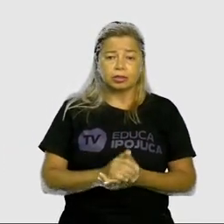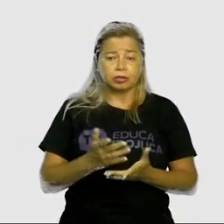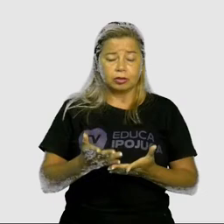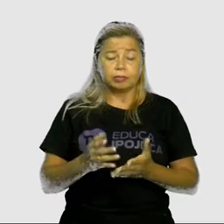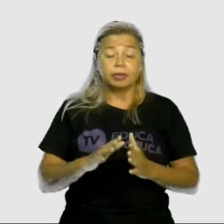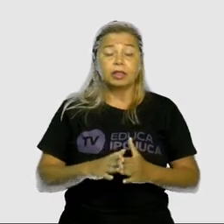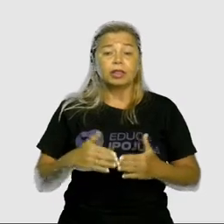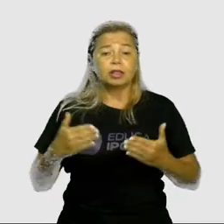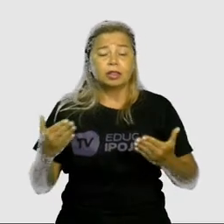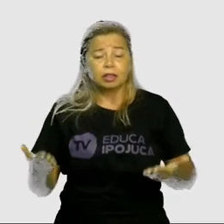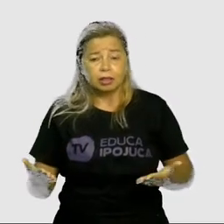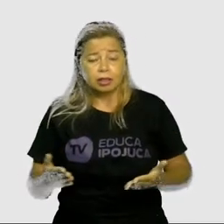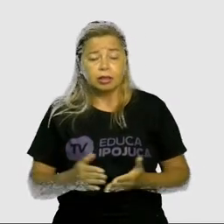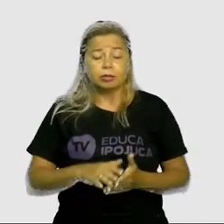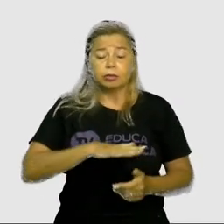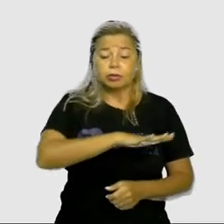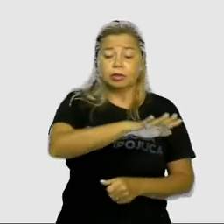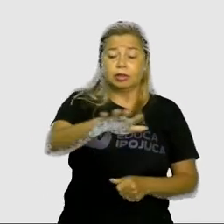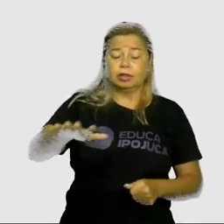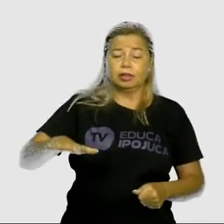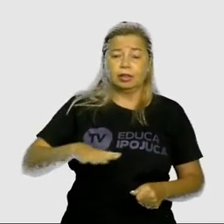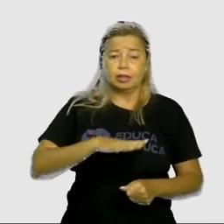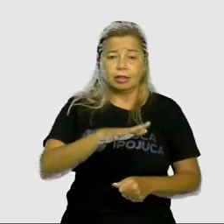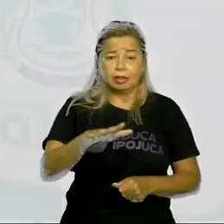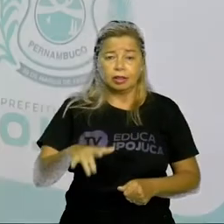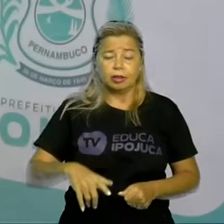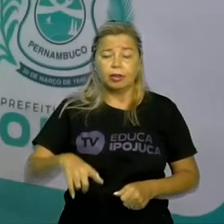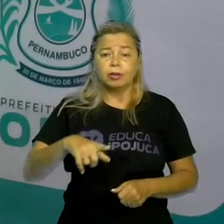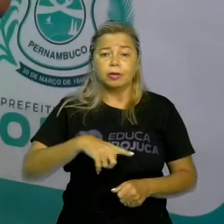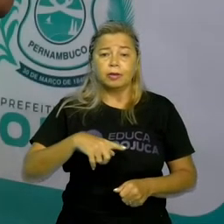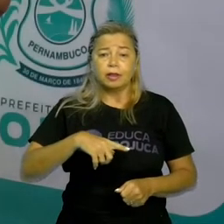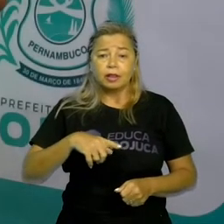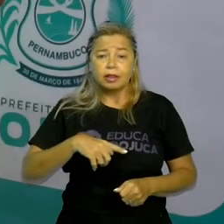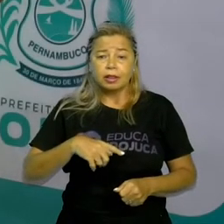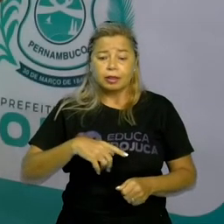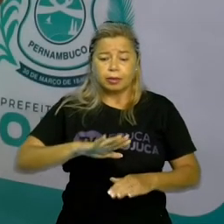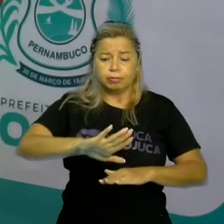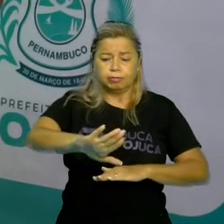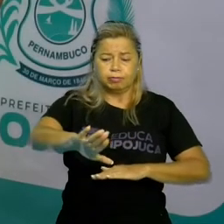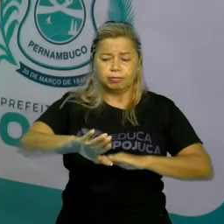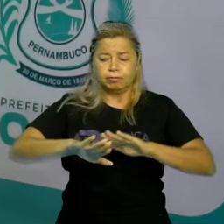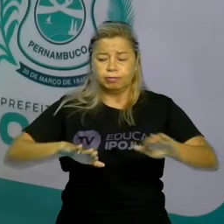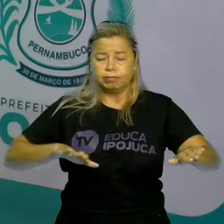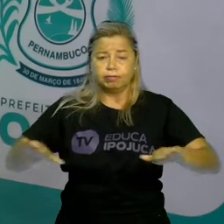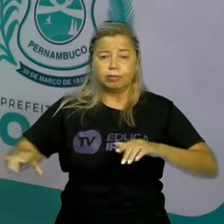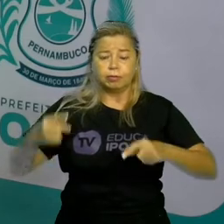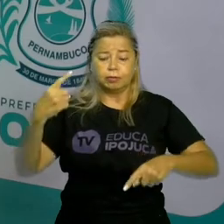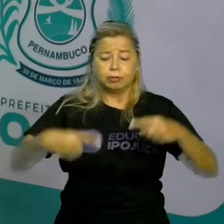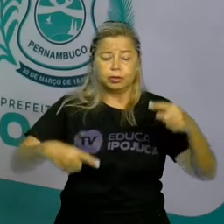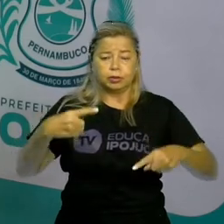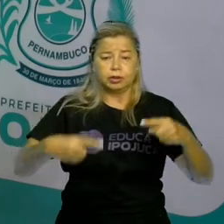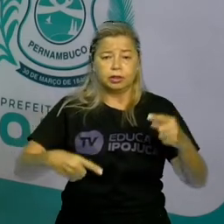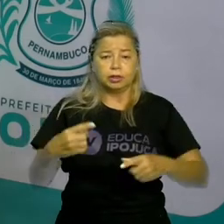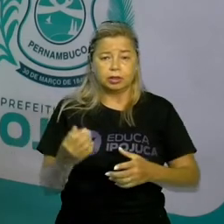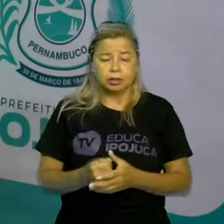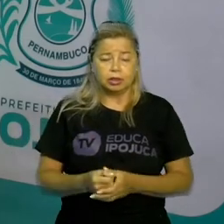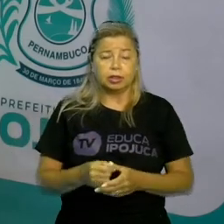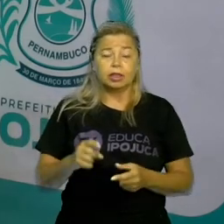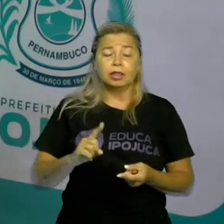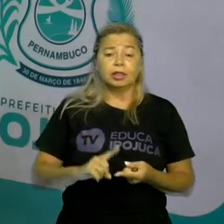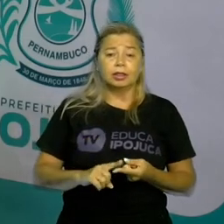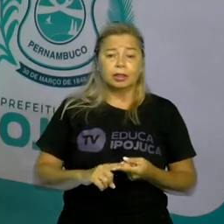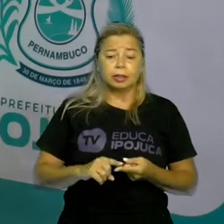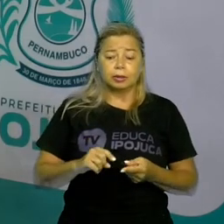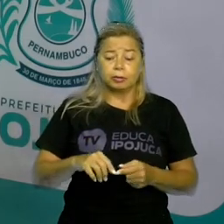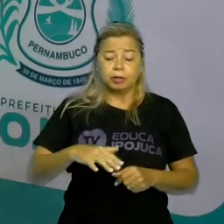soberania. O território é delimitado por limites políticos. O território de um país é formado